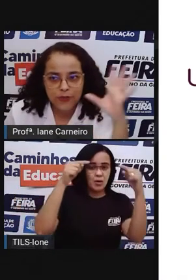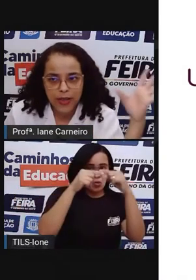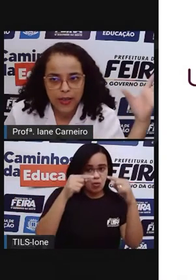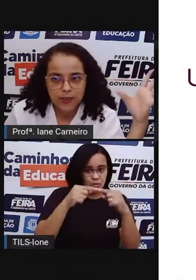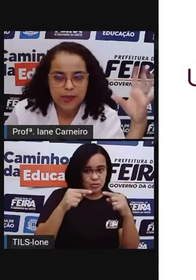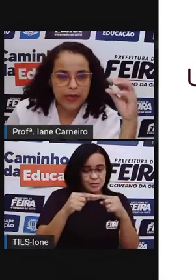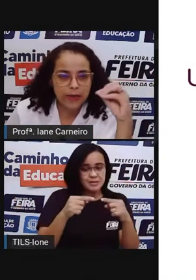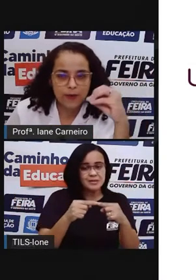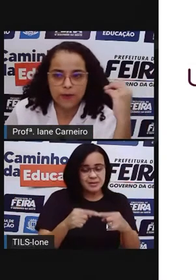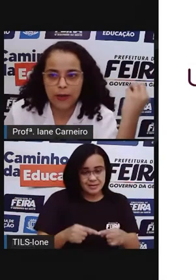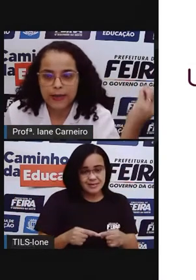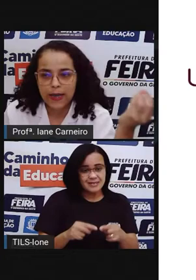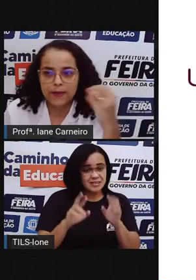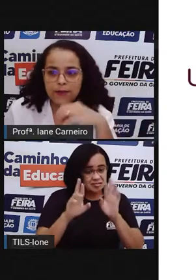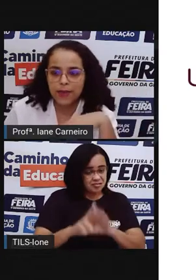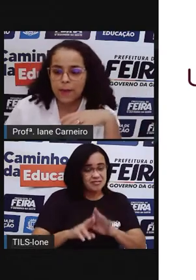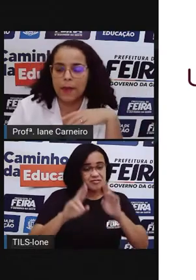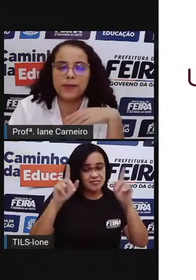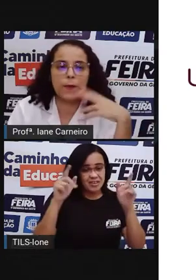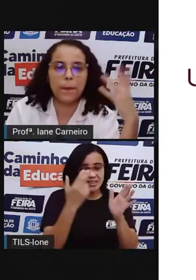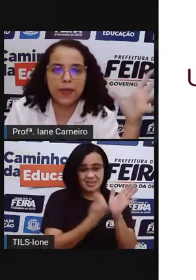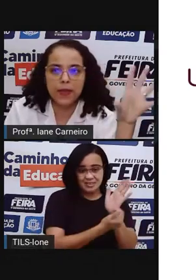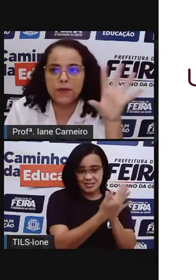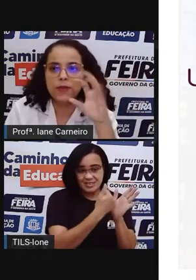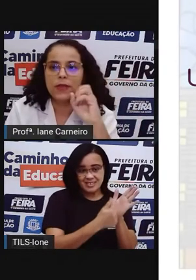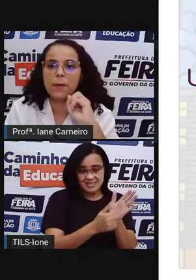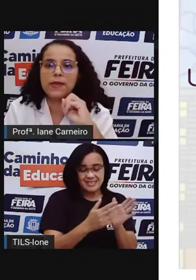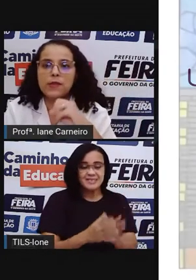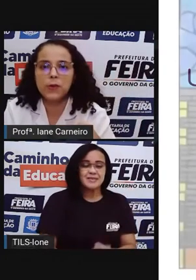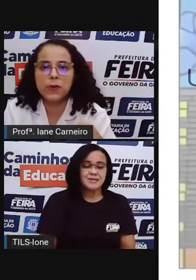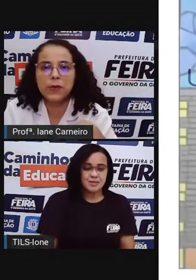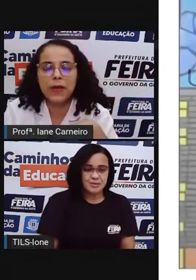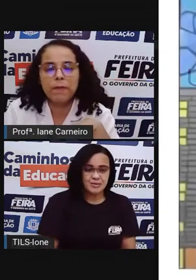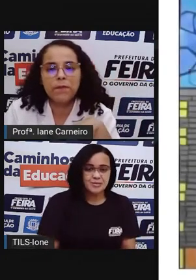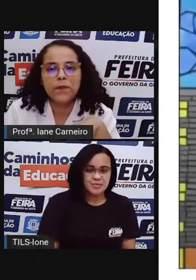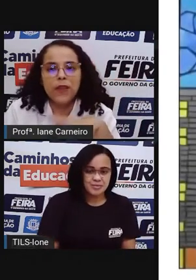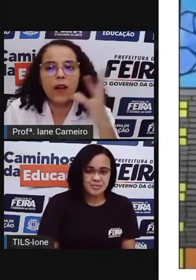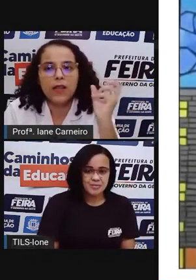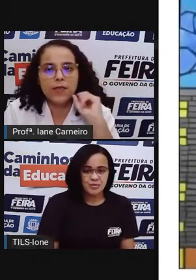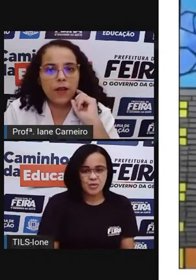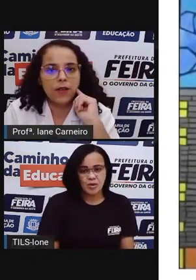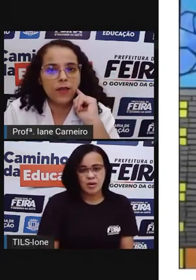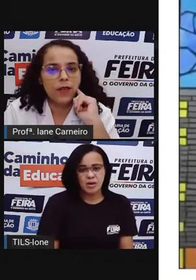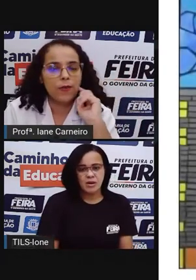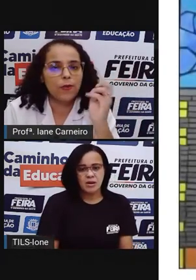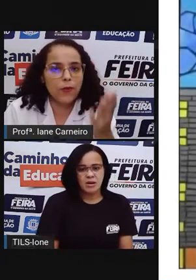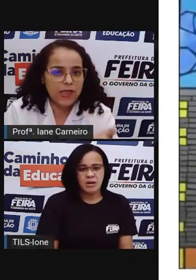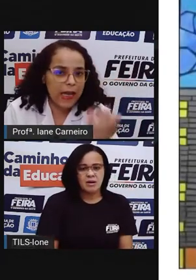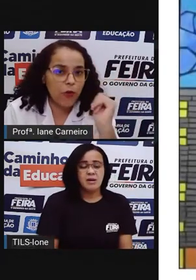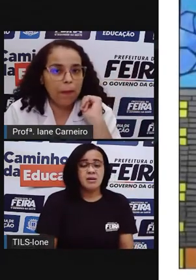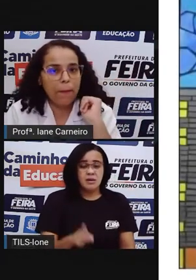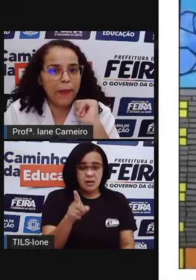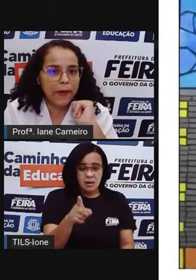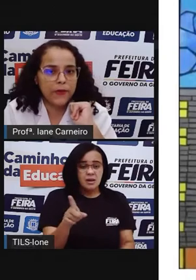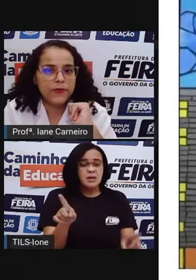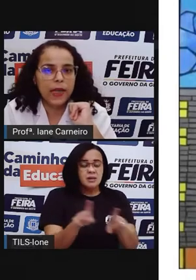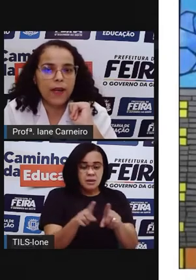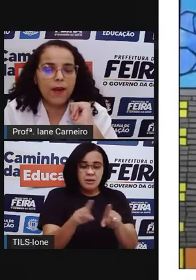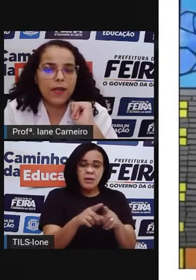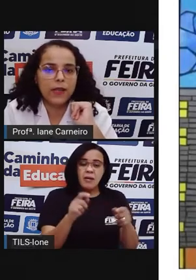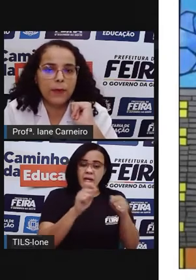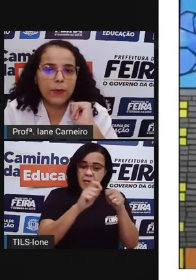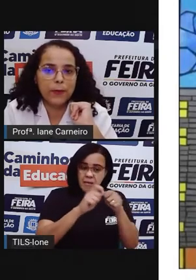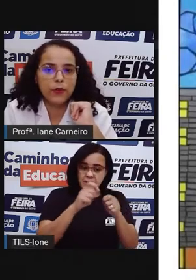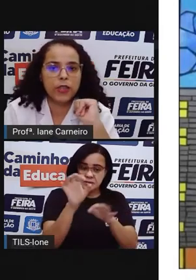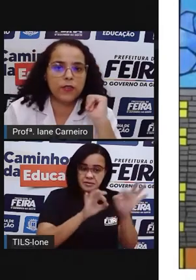formatos diferentes, aí redondo, quadrado, mais comprido, mais curto, né? Olha só o mosaico em papel, né?